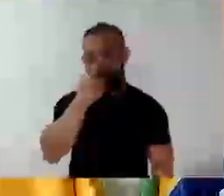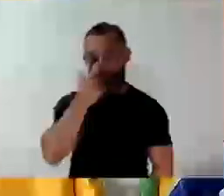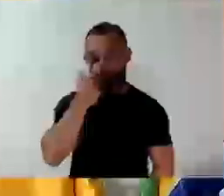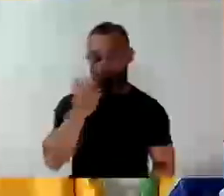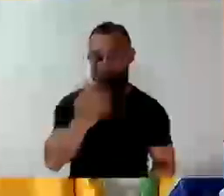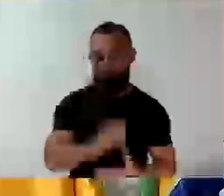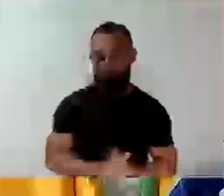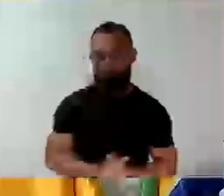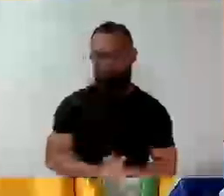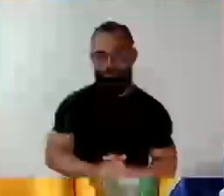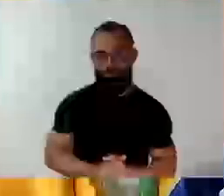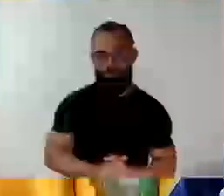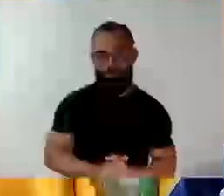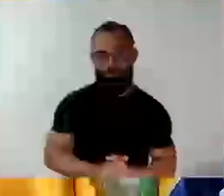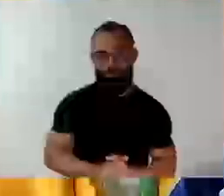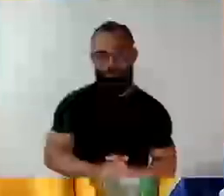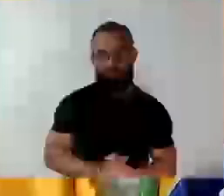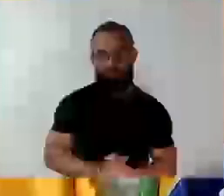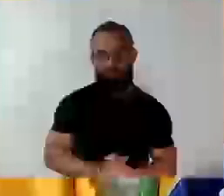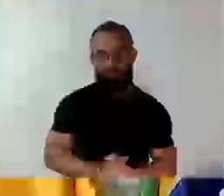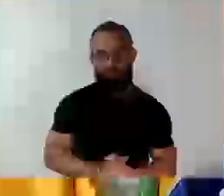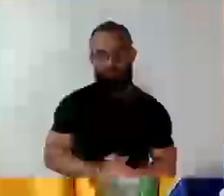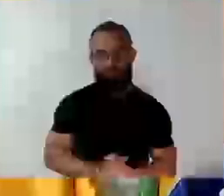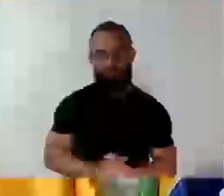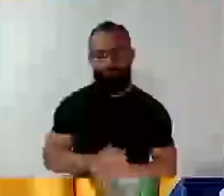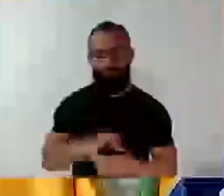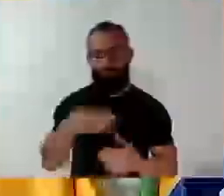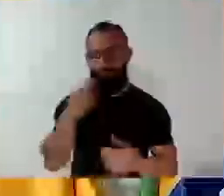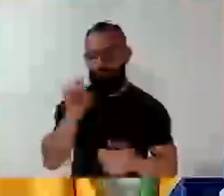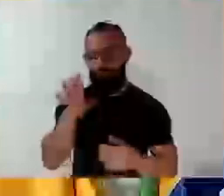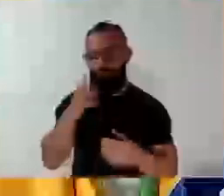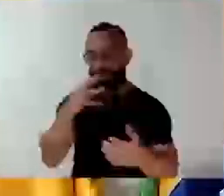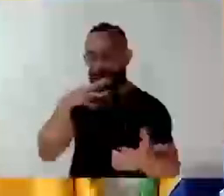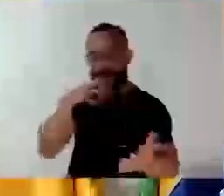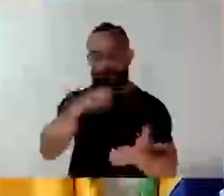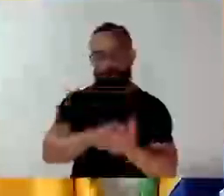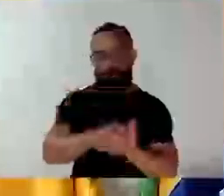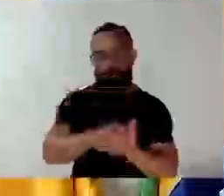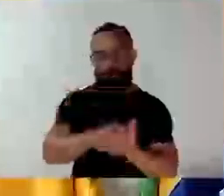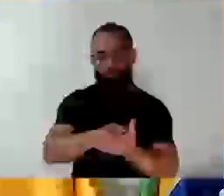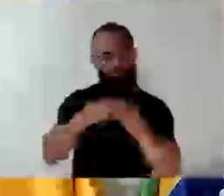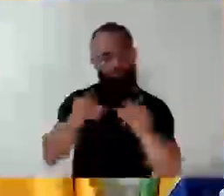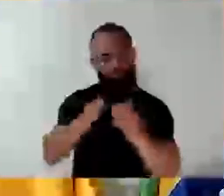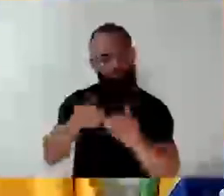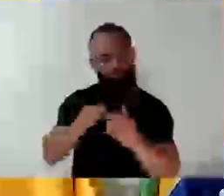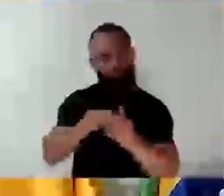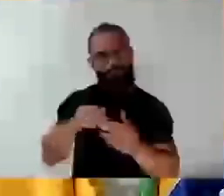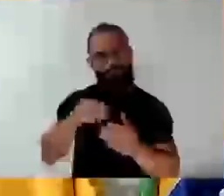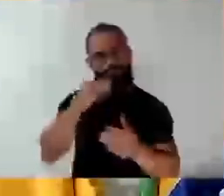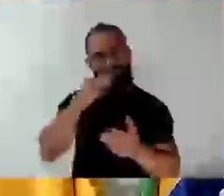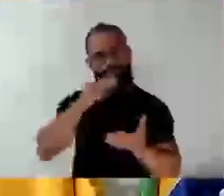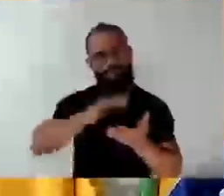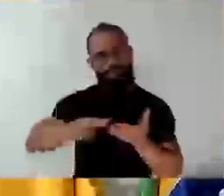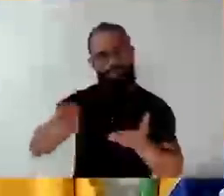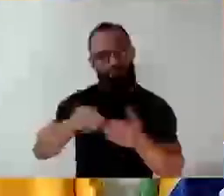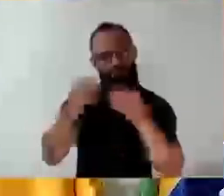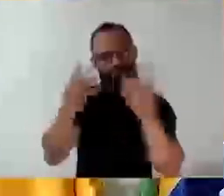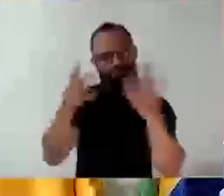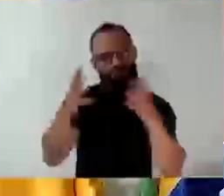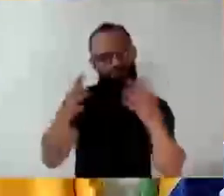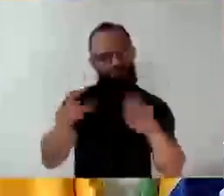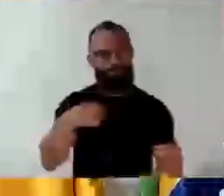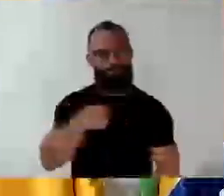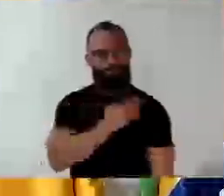Deu tempo. Só fazendo, então, senhor presidente, gostaria de registrar esse pedido para mandar uma correspondência, parabenizando o nosso